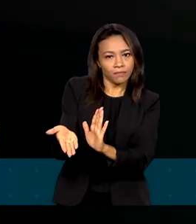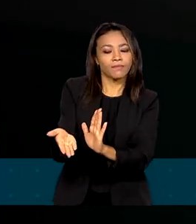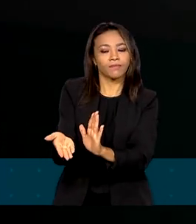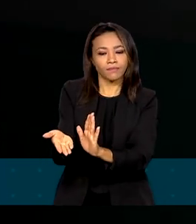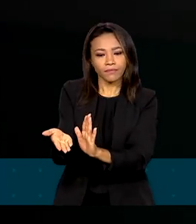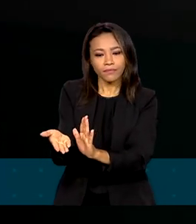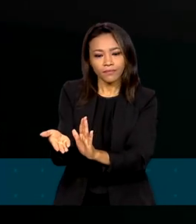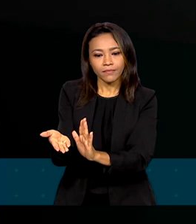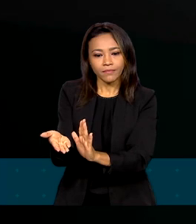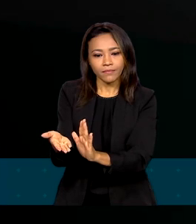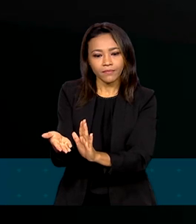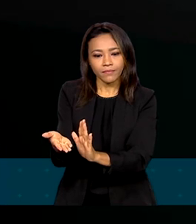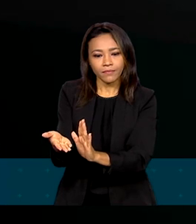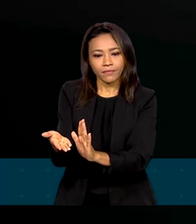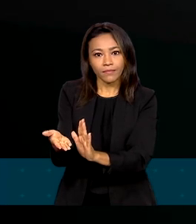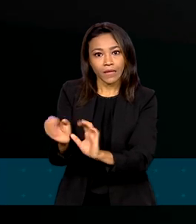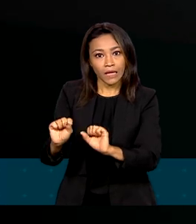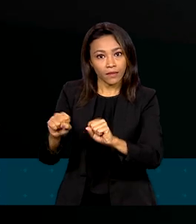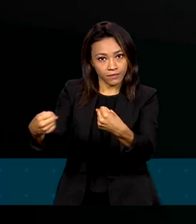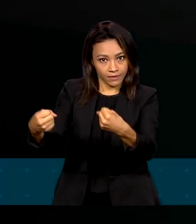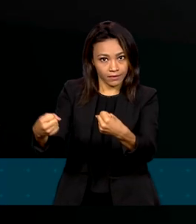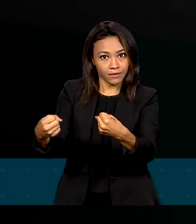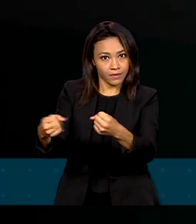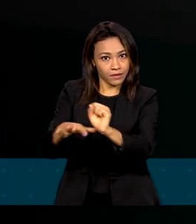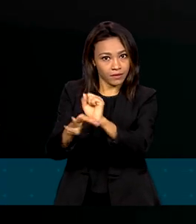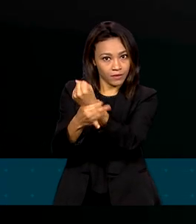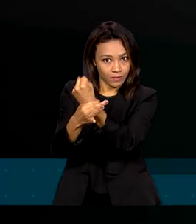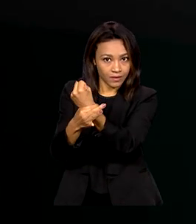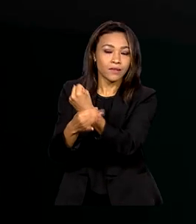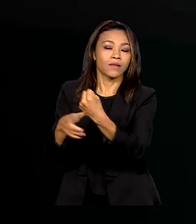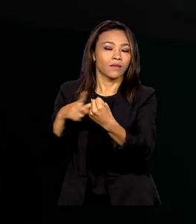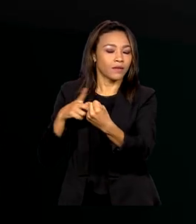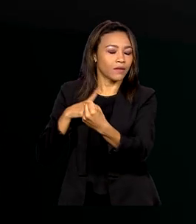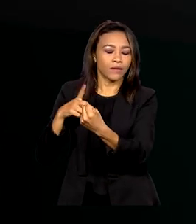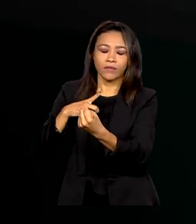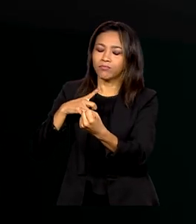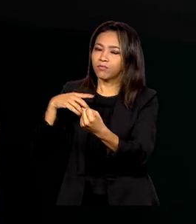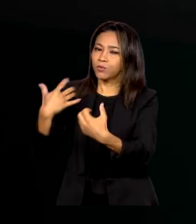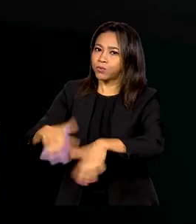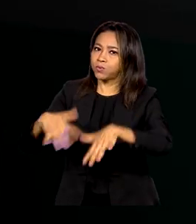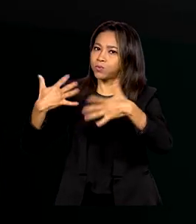defesa e segurança têm um papel absolutamente central. Obrigado. Obrigado.